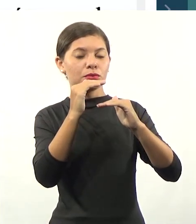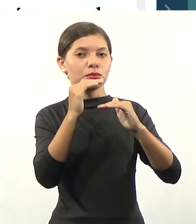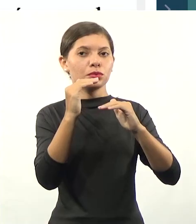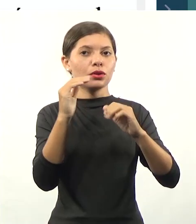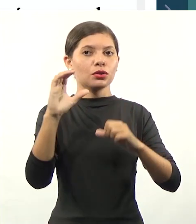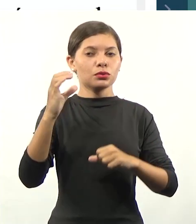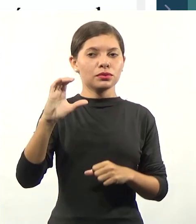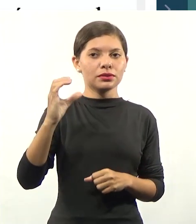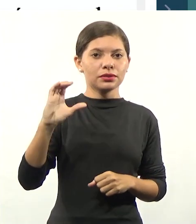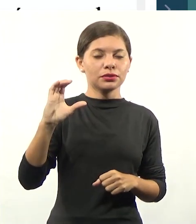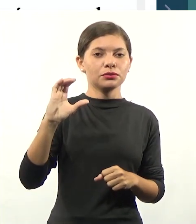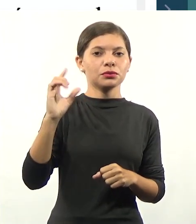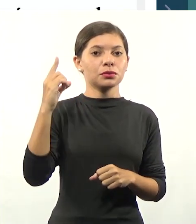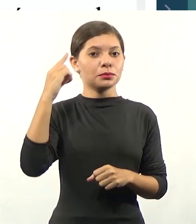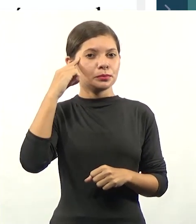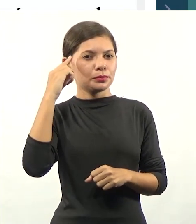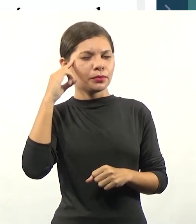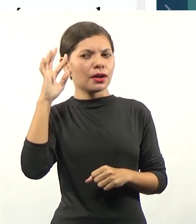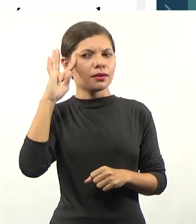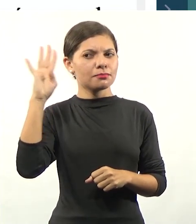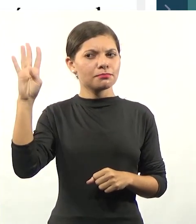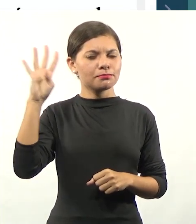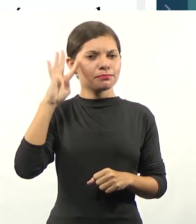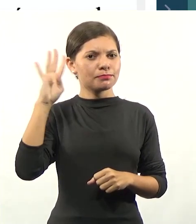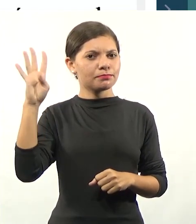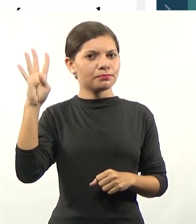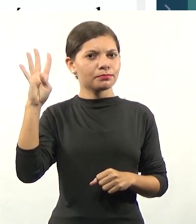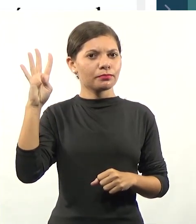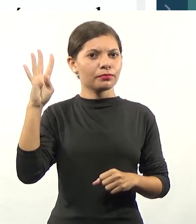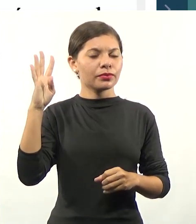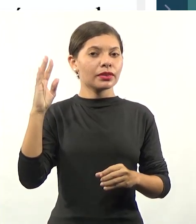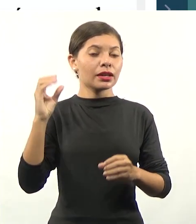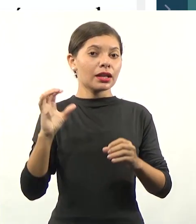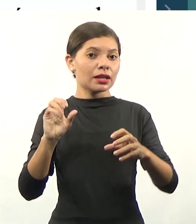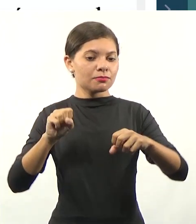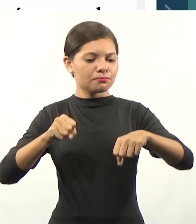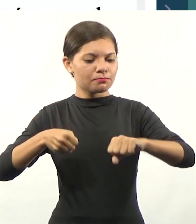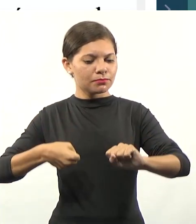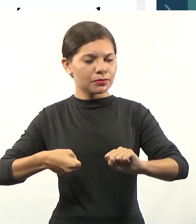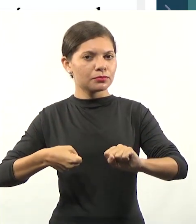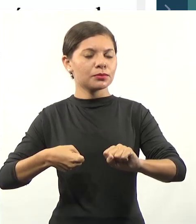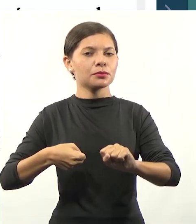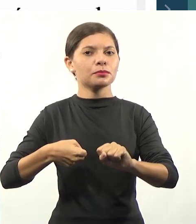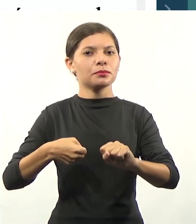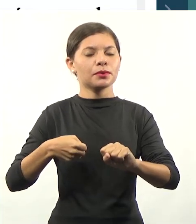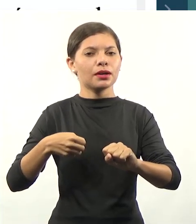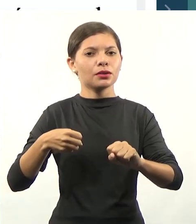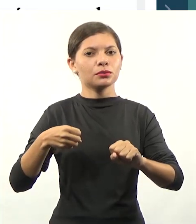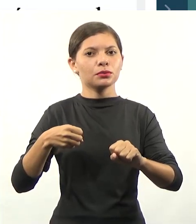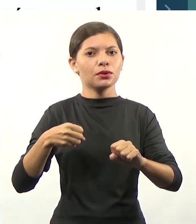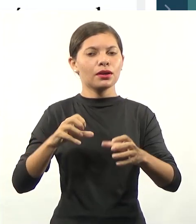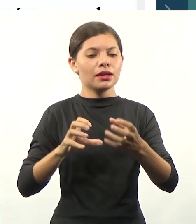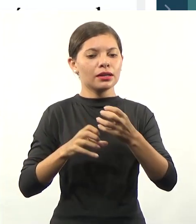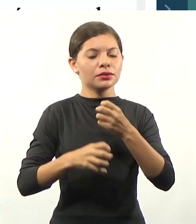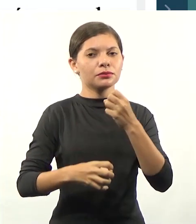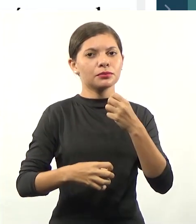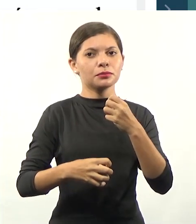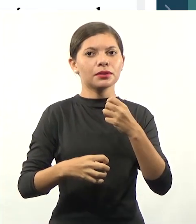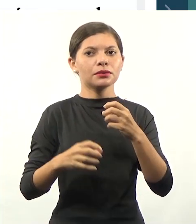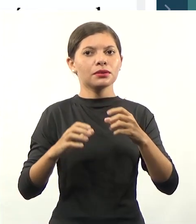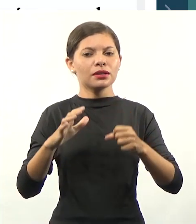e do pensamento reflexivo. Formar diplomados nas diferentes áreas de conhecimento